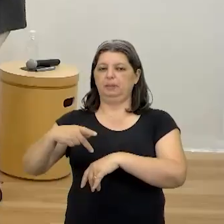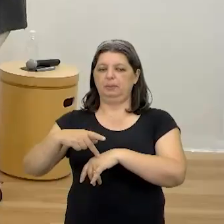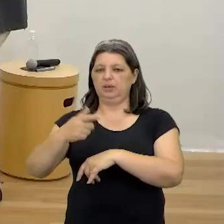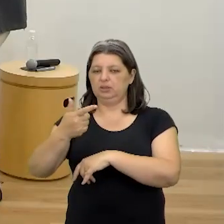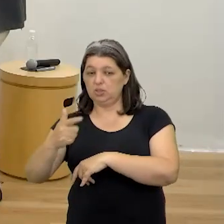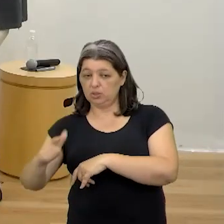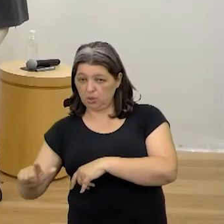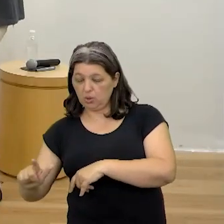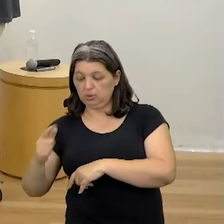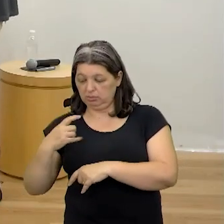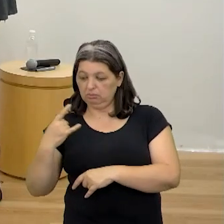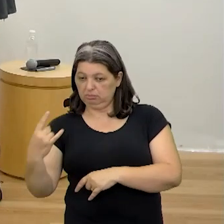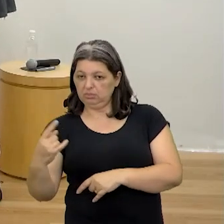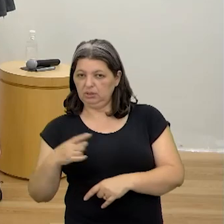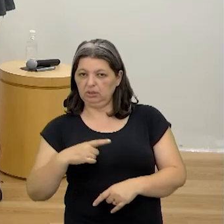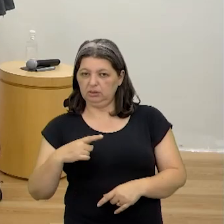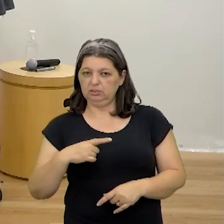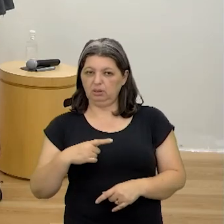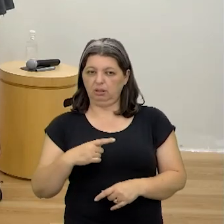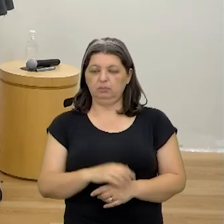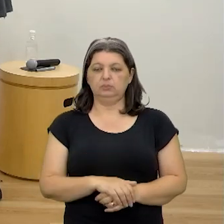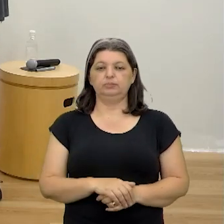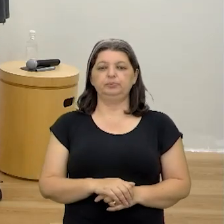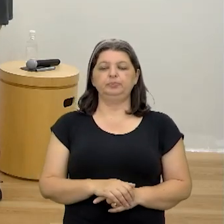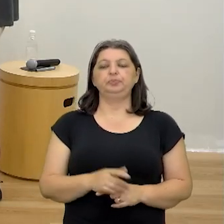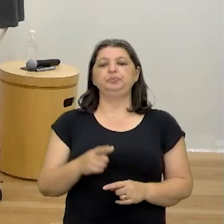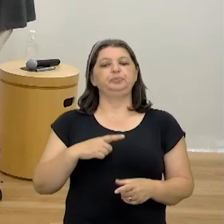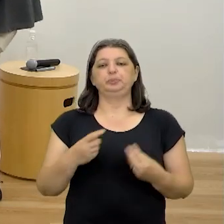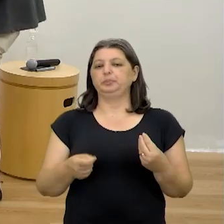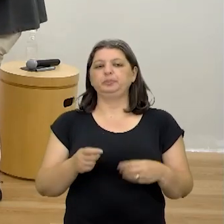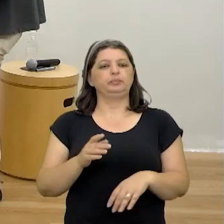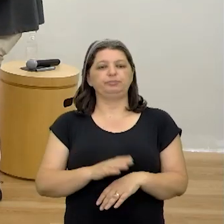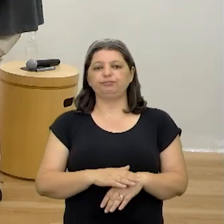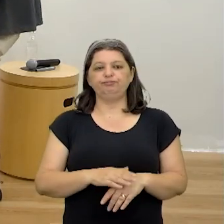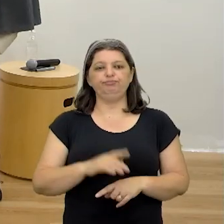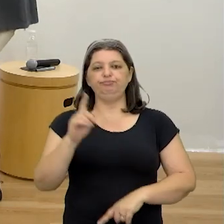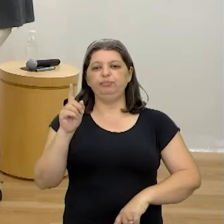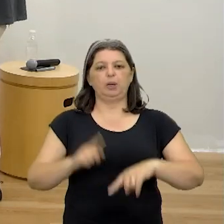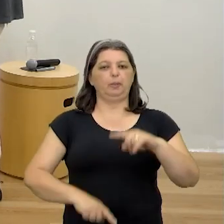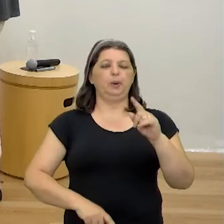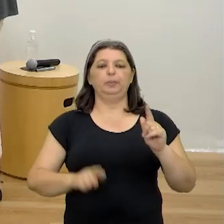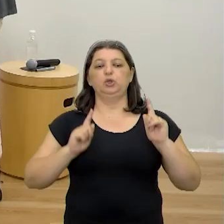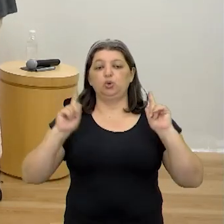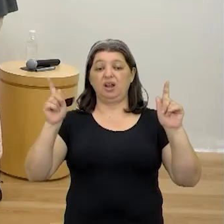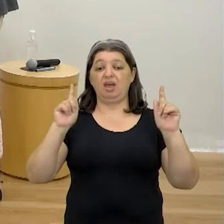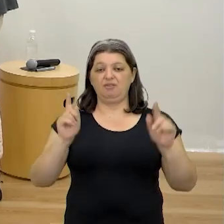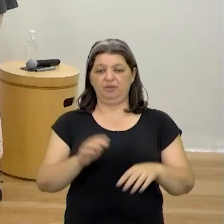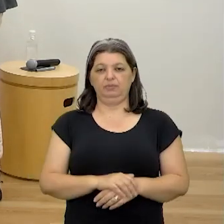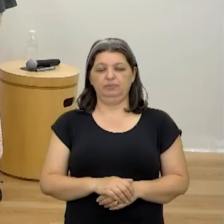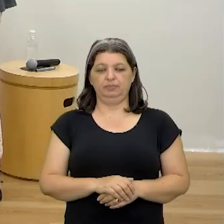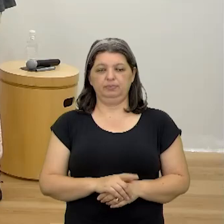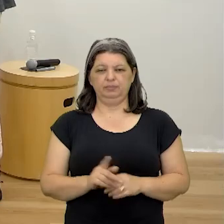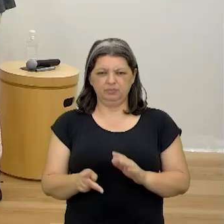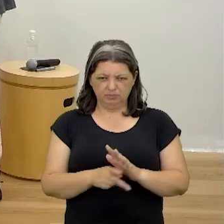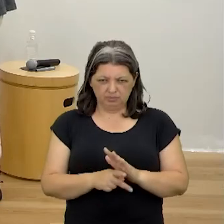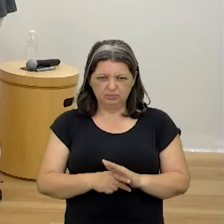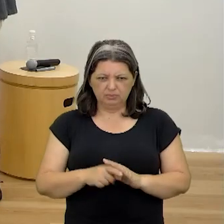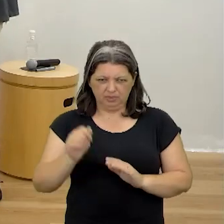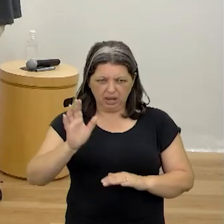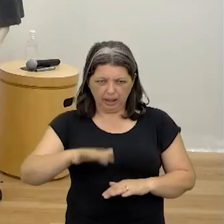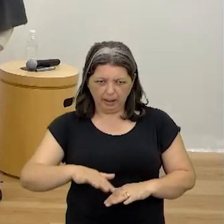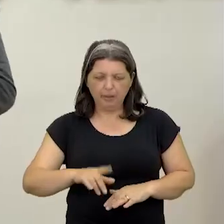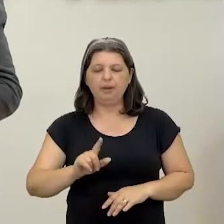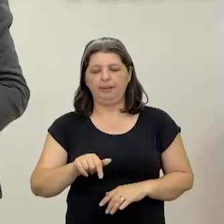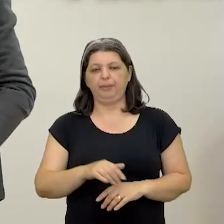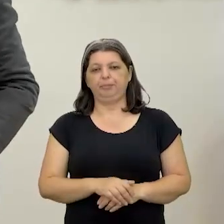um governo ali ditatorial, então você não pode fazer greve. A mão de obra é barata ou cara? Baratíssima.